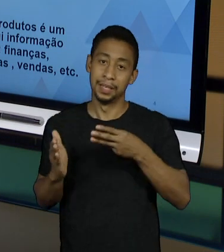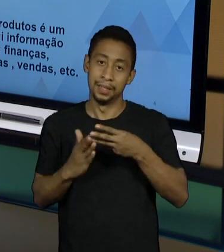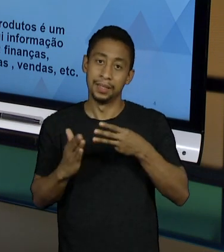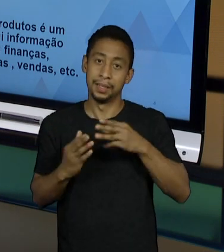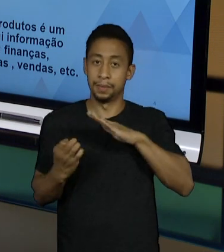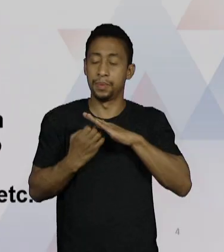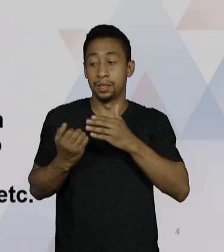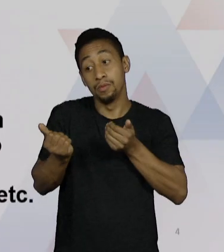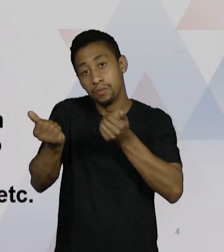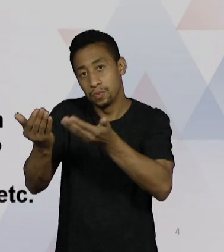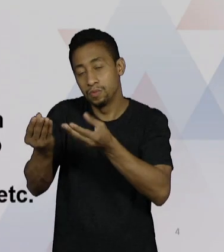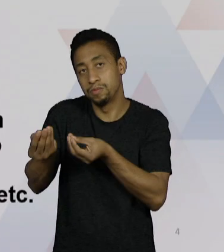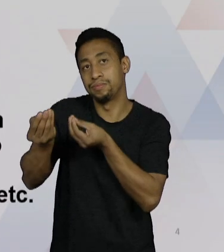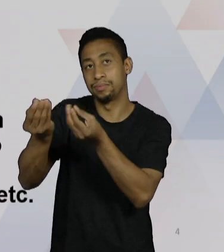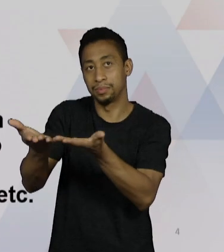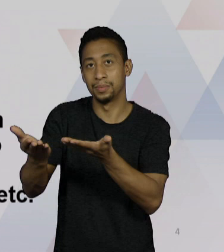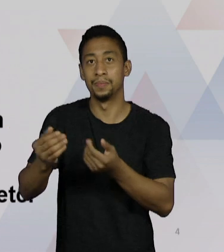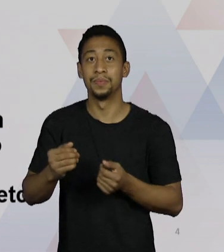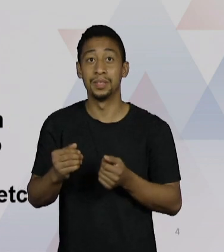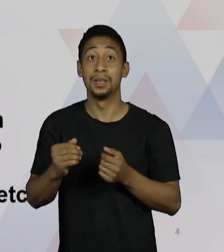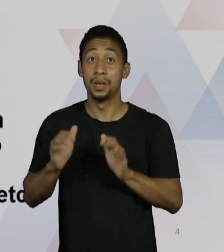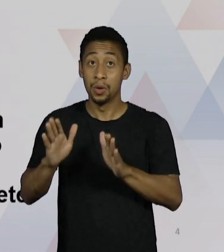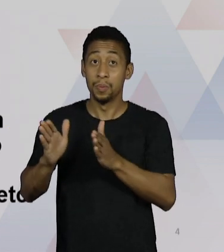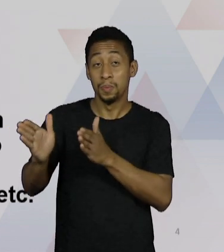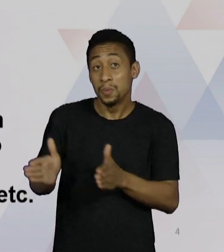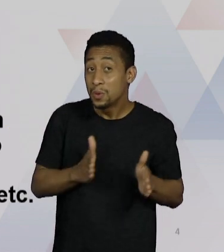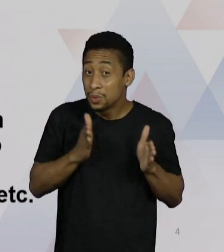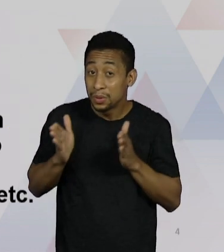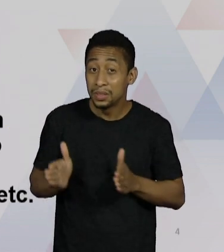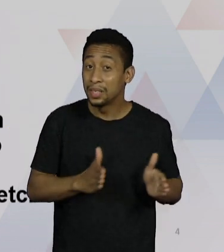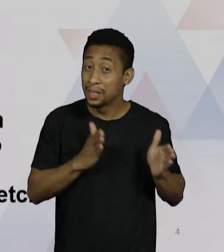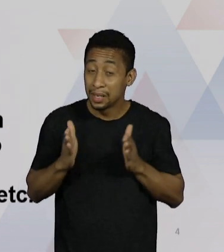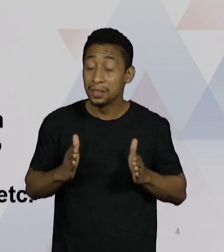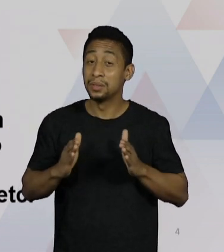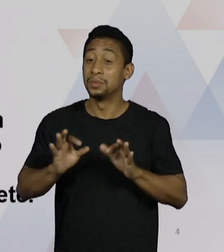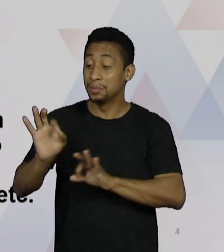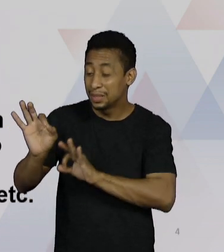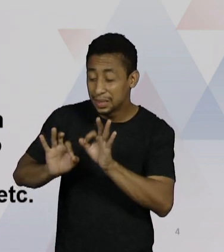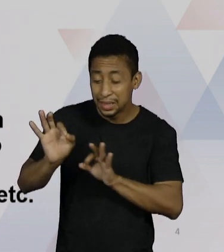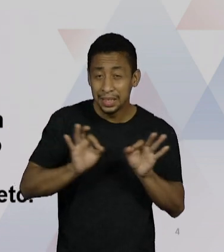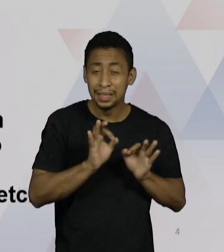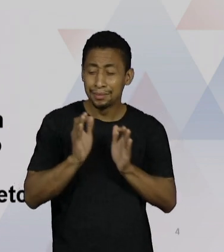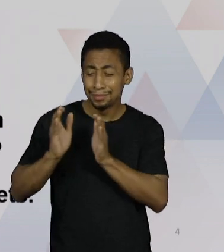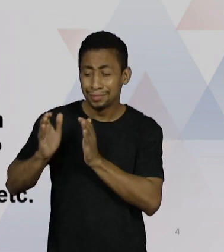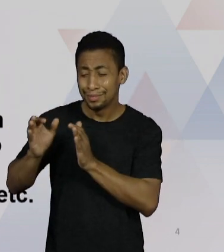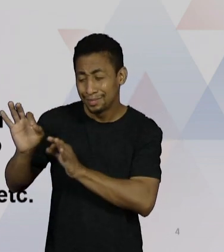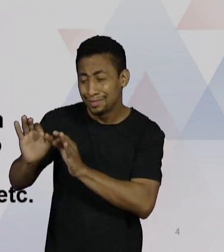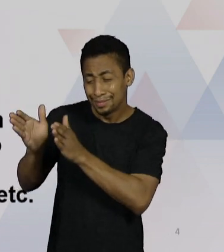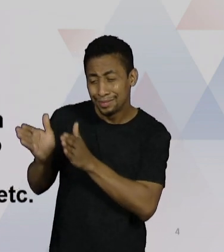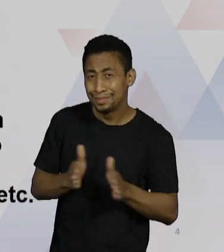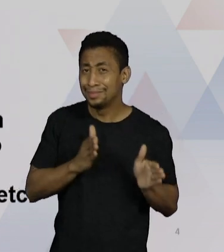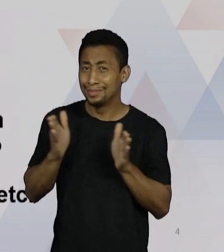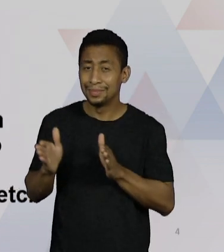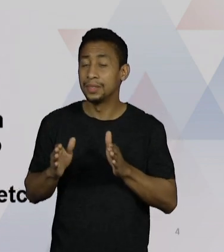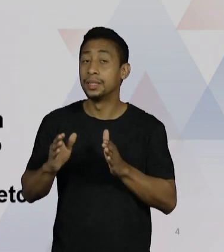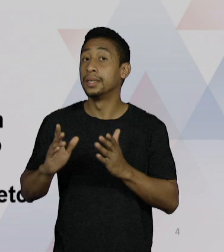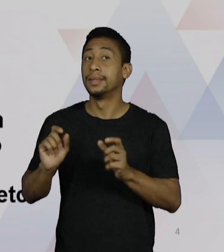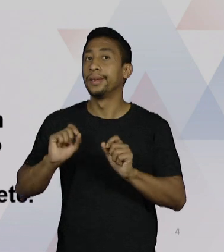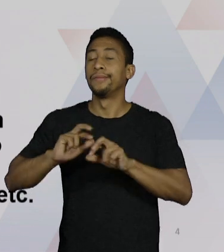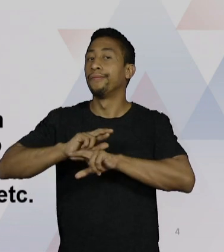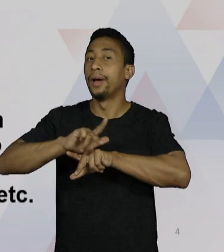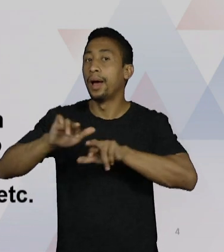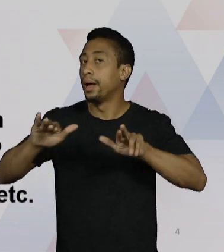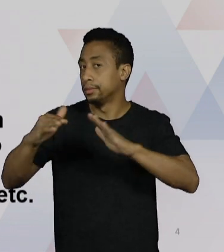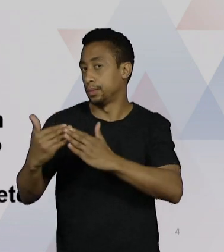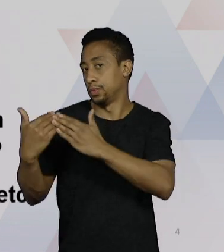O próprio processo de desenvolvimento do produto, ele passa por várias áreas da empresa. A parte de marketing, por exemplo, que